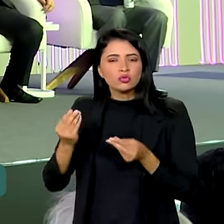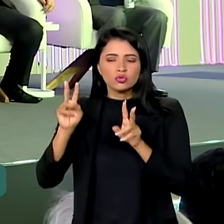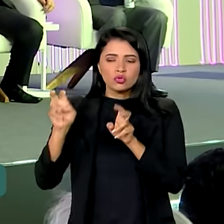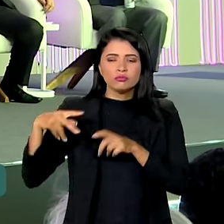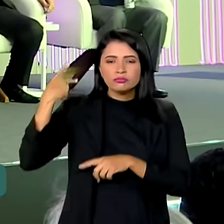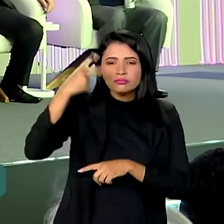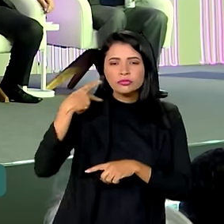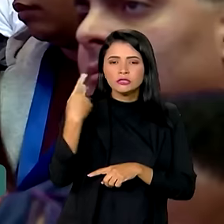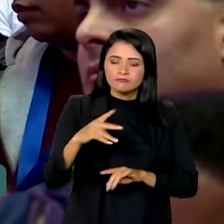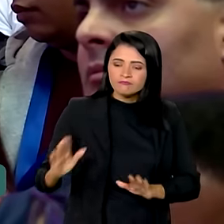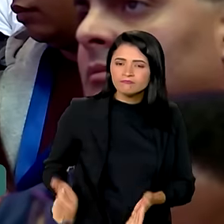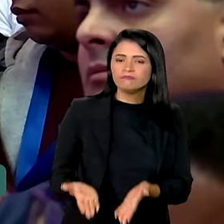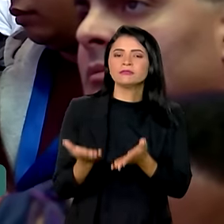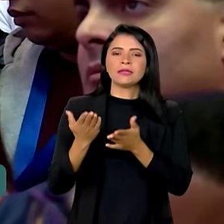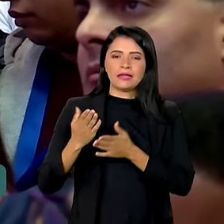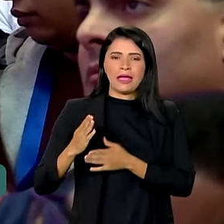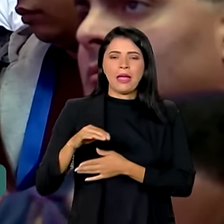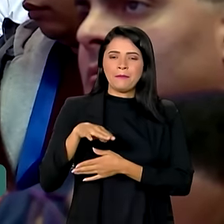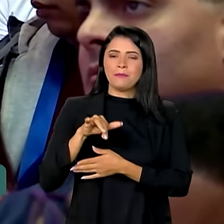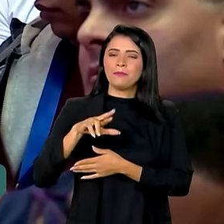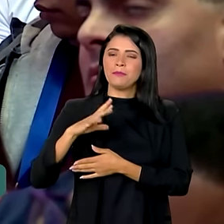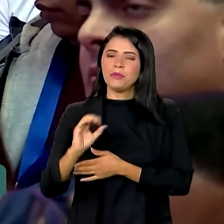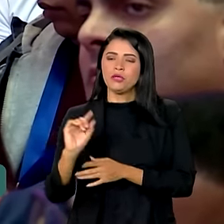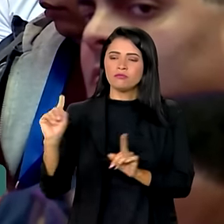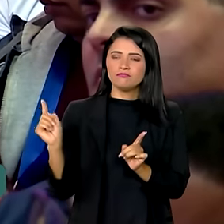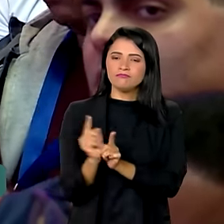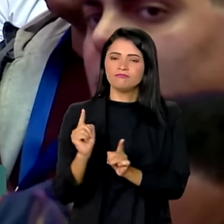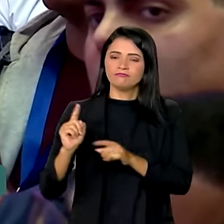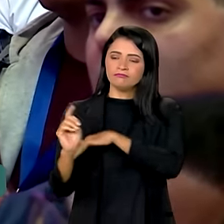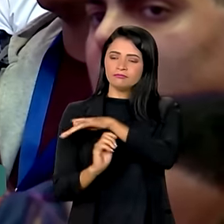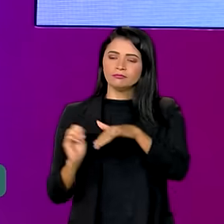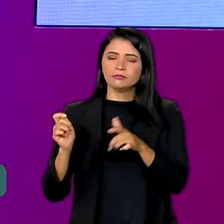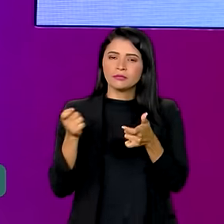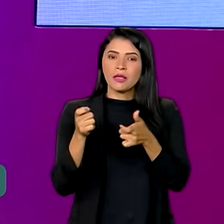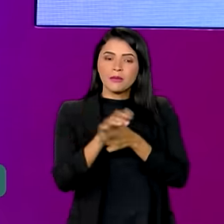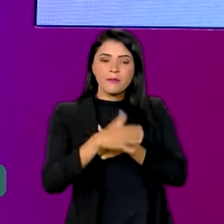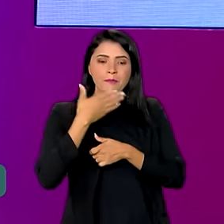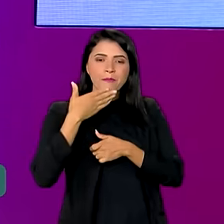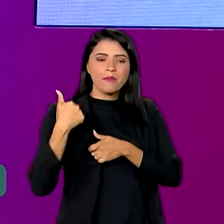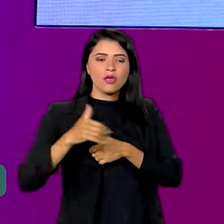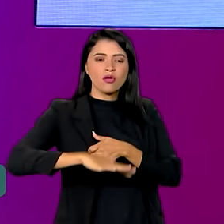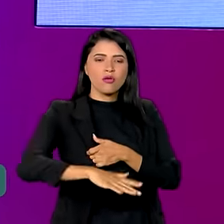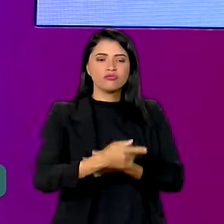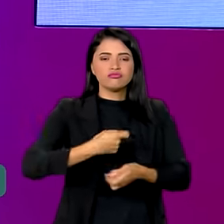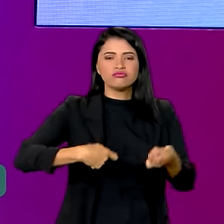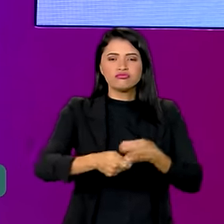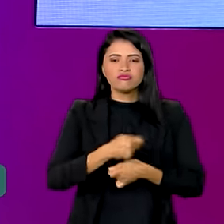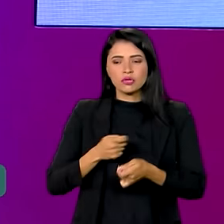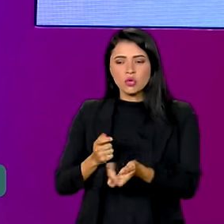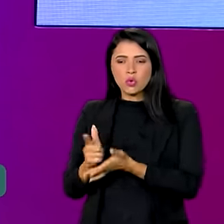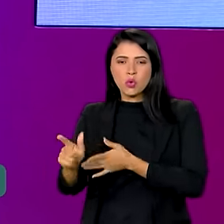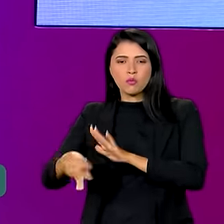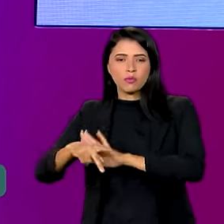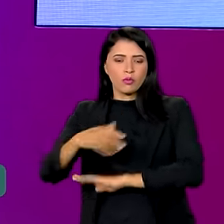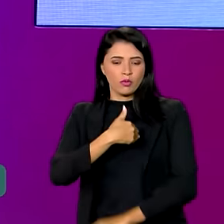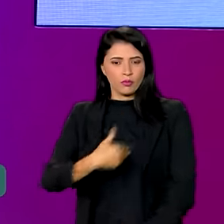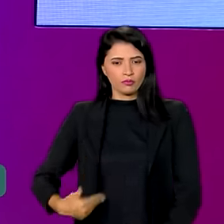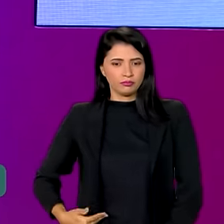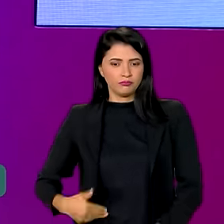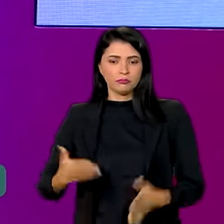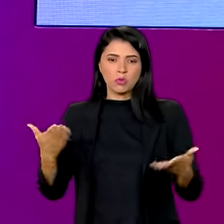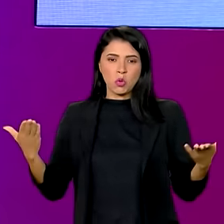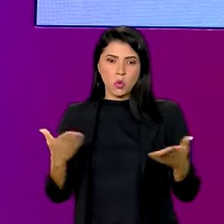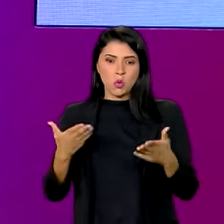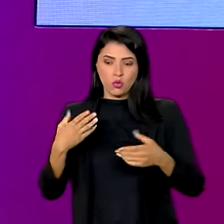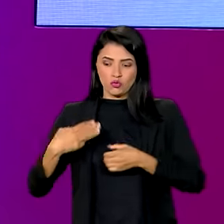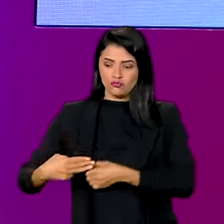e pequenas empresas, como a simplificação do ambiente de negócios e as compras públicas. Hoje, o alcance nos